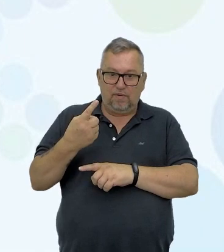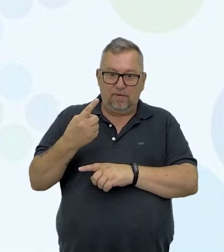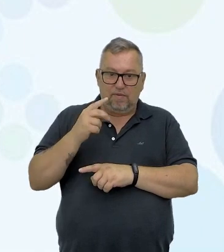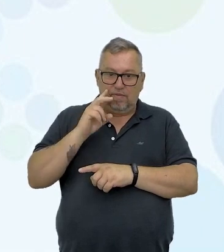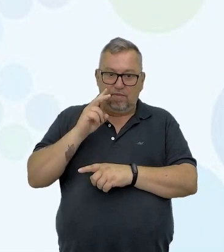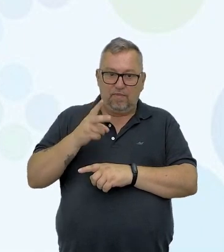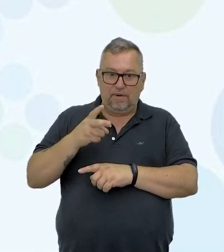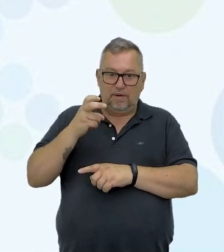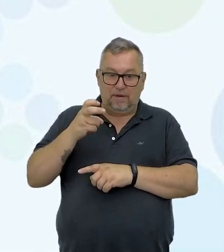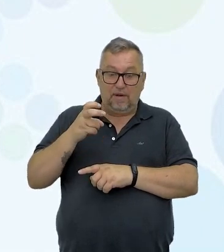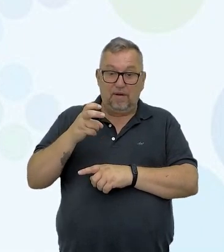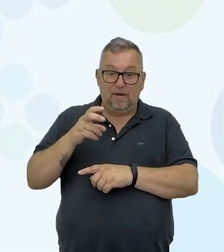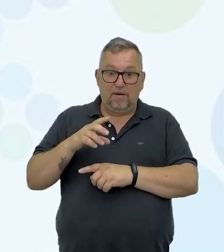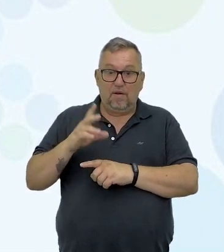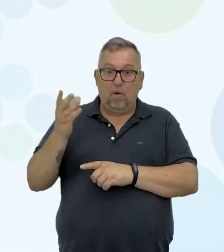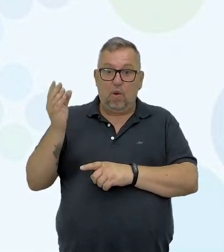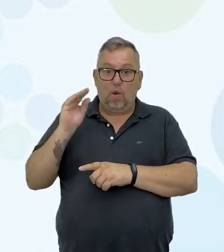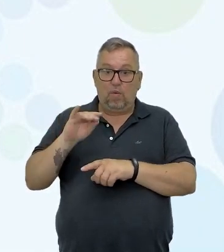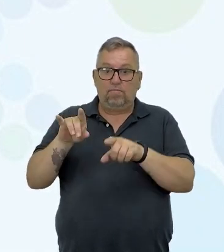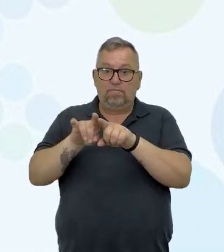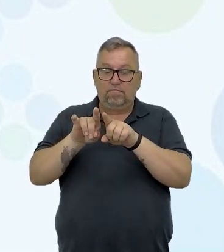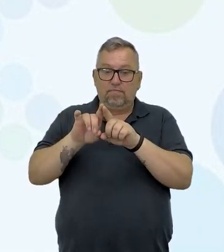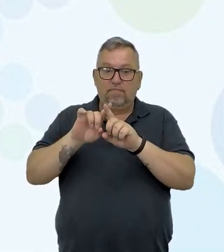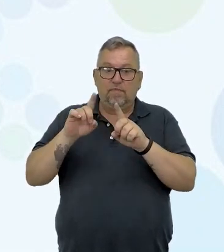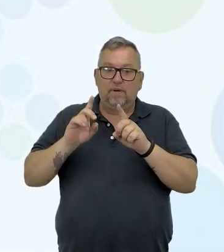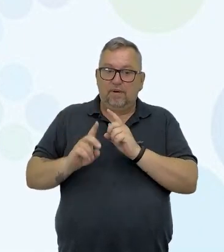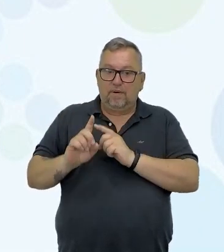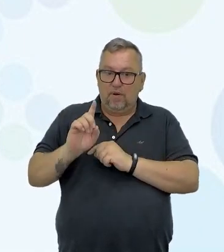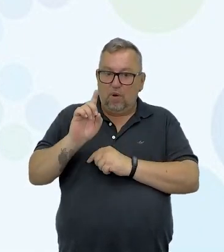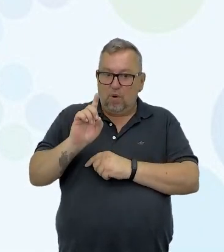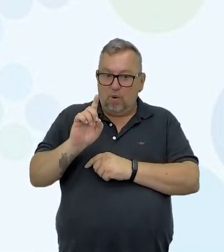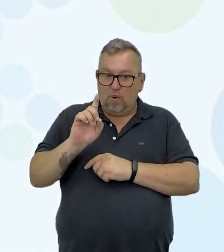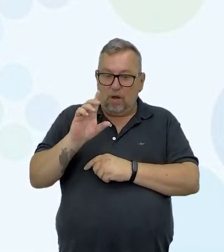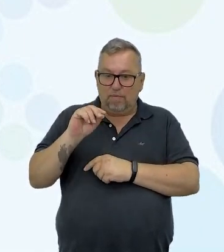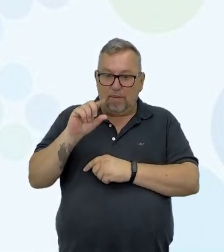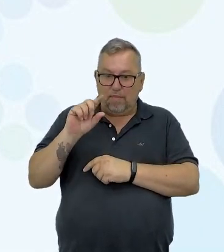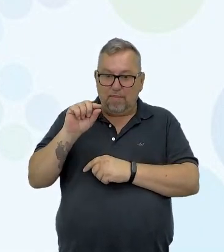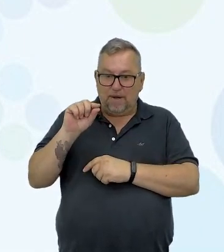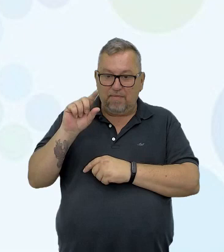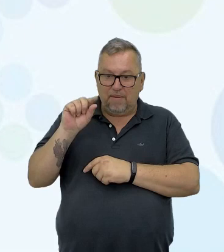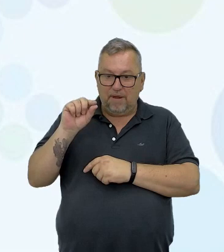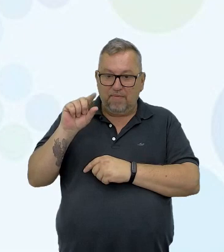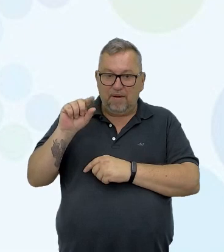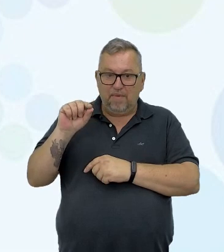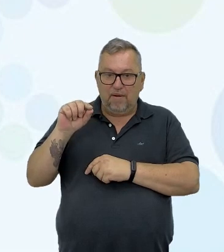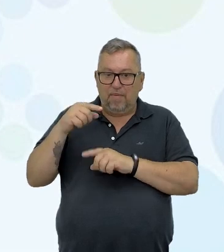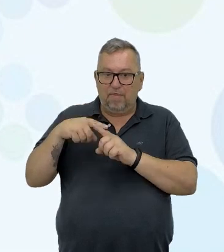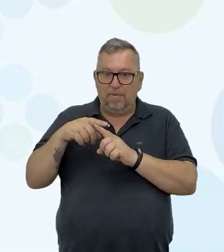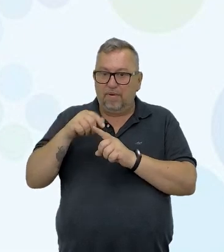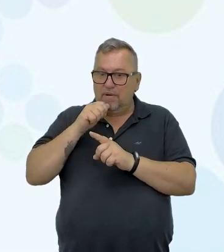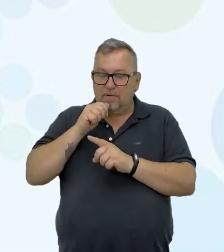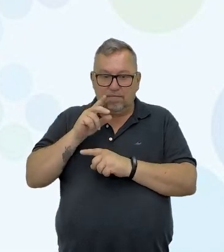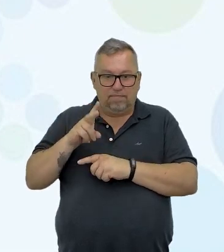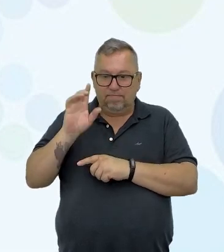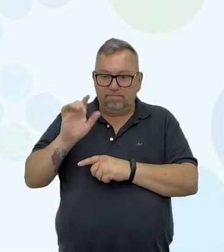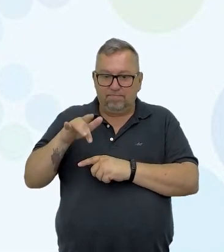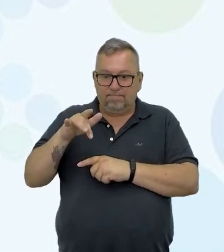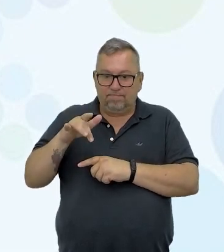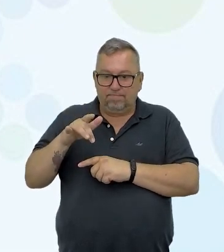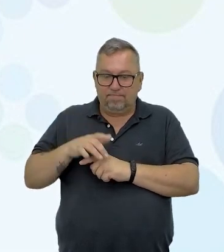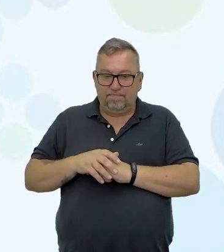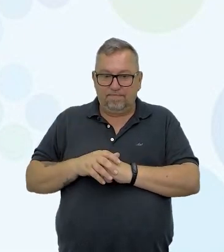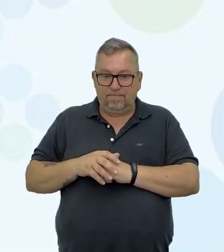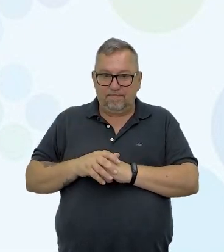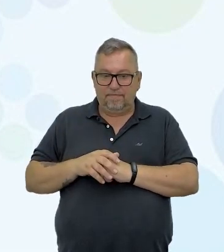Perceba que eu escrevi tudo aqui, mas ele continua piscando rápido, está vendo? Por que ele continua piscando rápido?